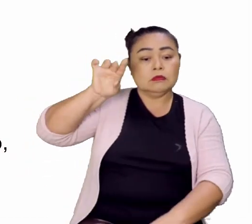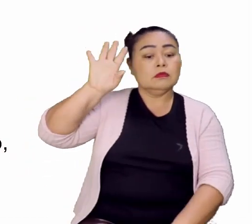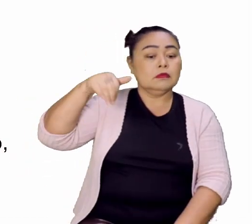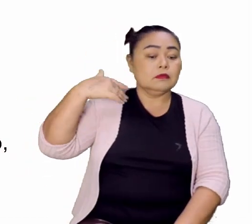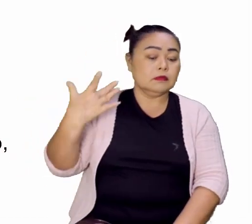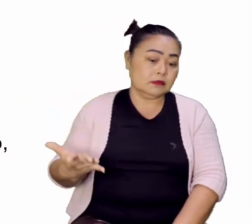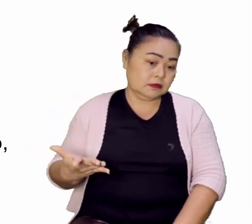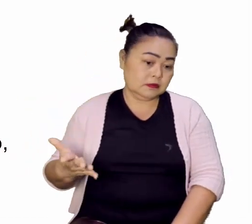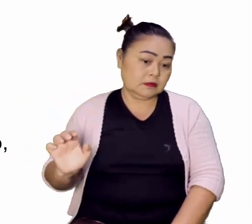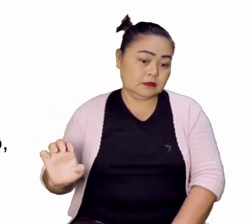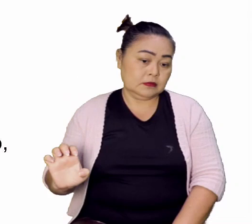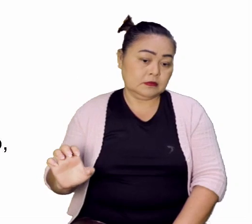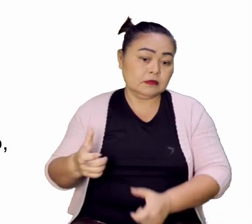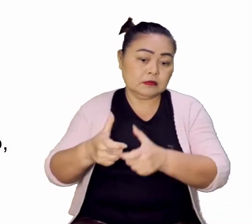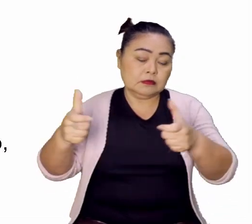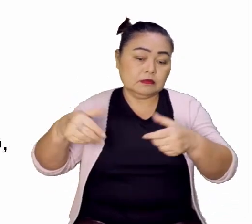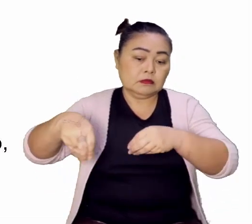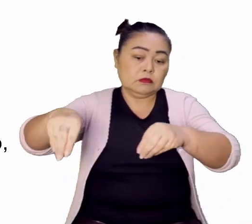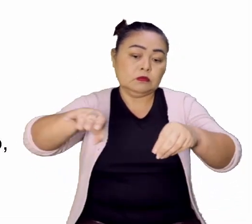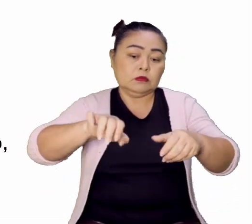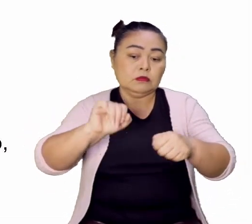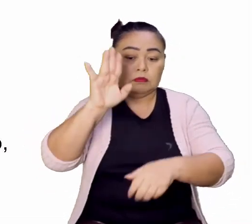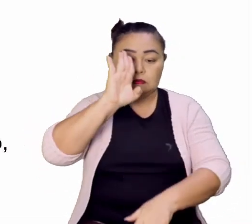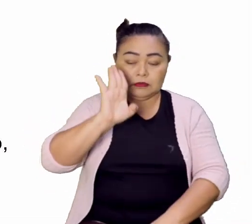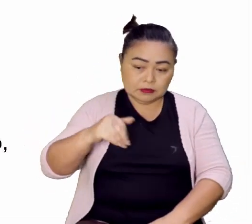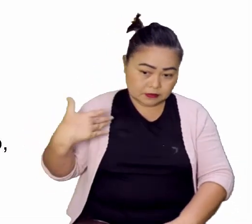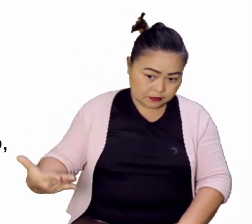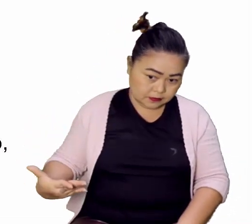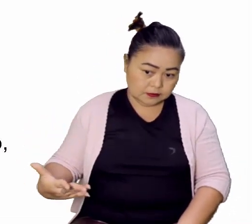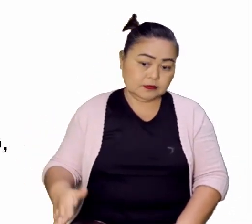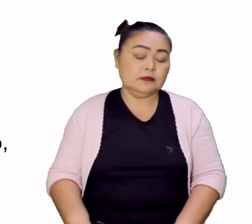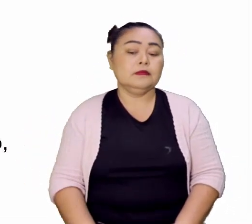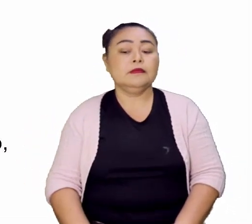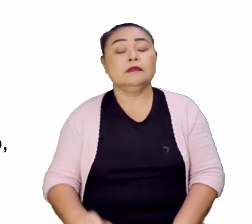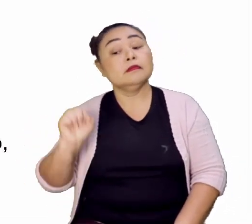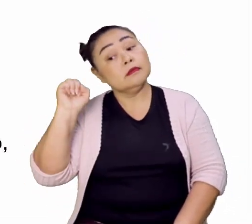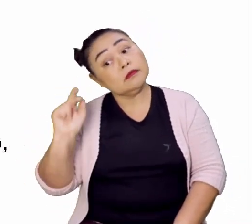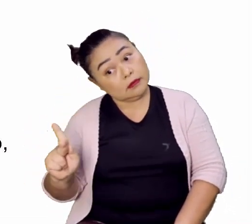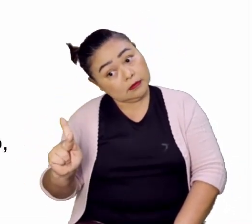e E, a expansão do território colonial, papapá. Papapá, ok.